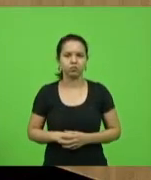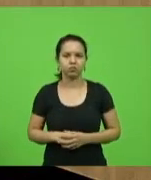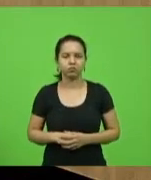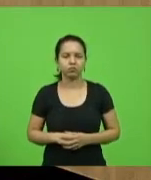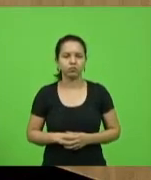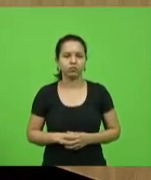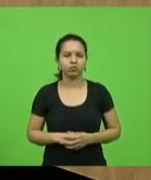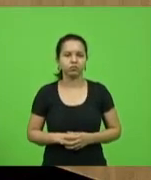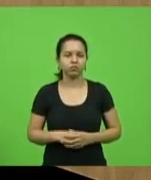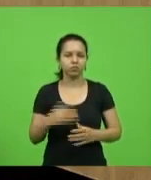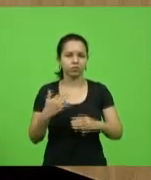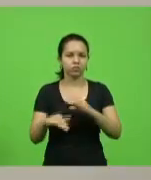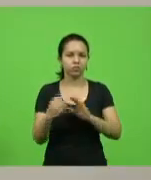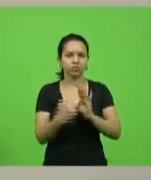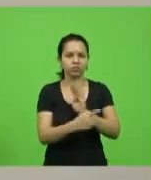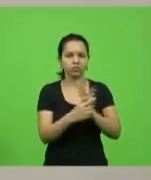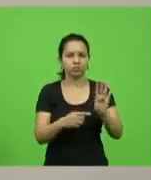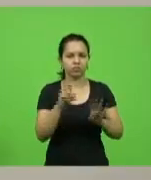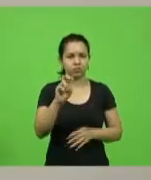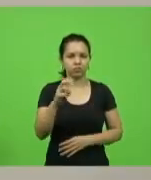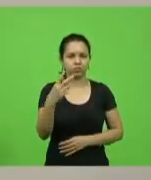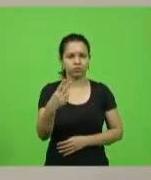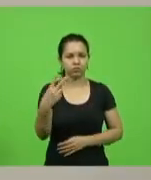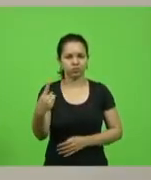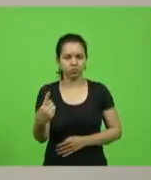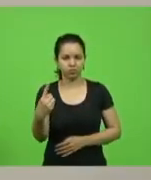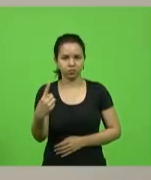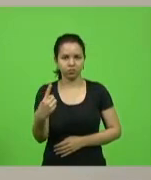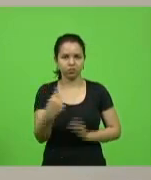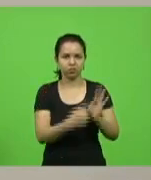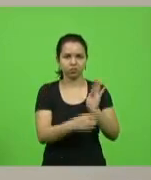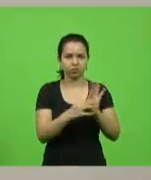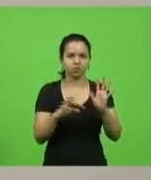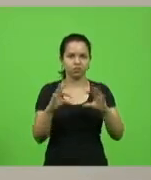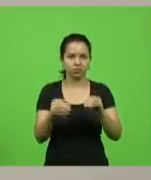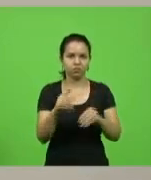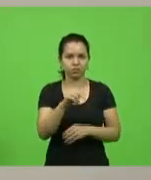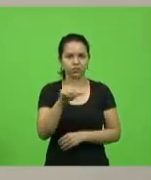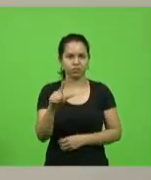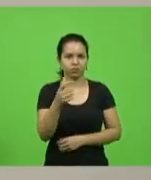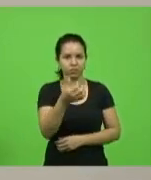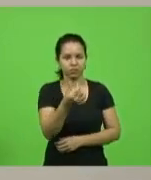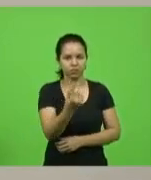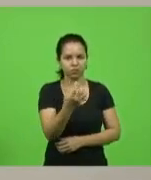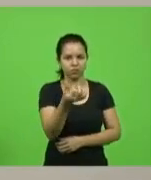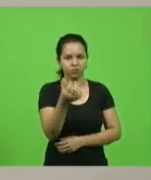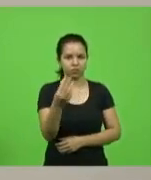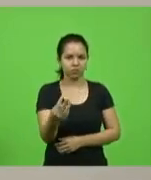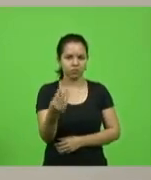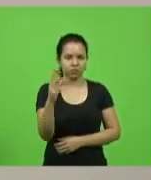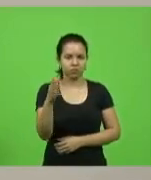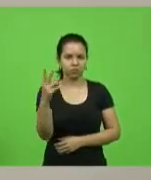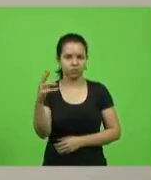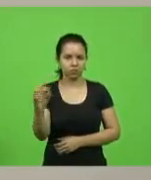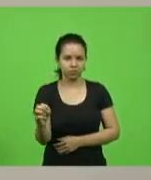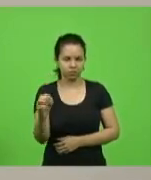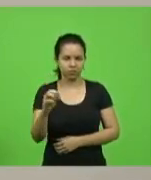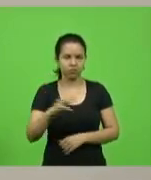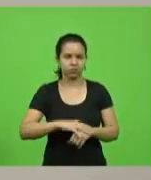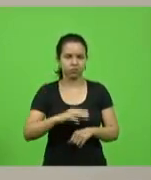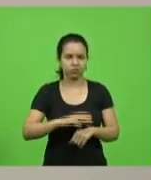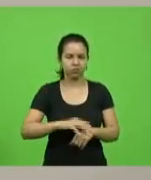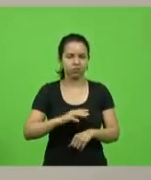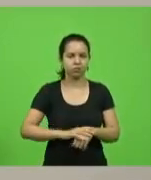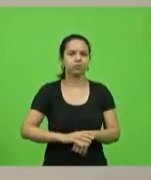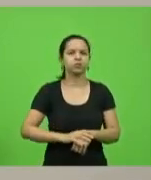Mensagem de veto 521 de 2020. Veto total ao PL 163 de 2020. Deputado Milton Alves, é o autor. Acrescenta o artigo 23